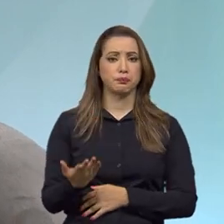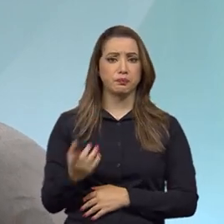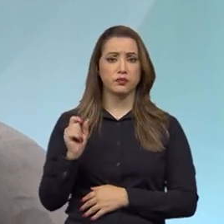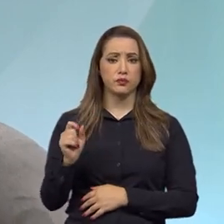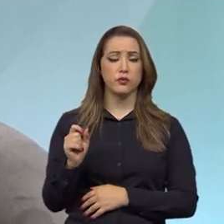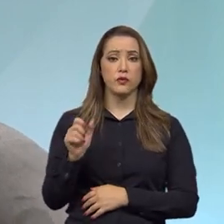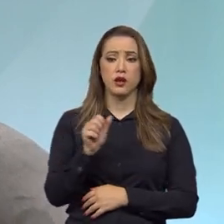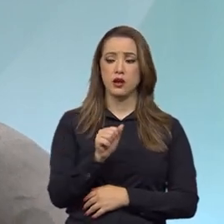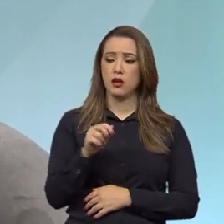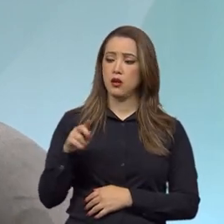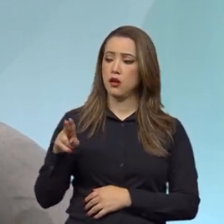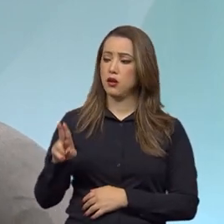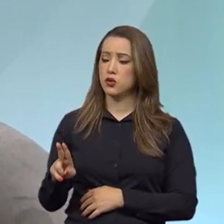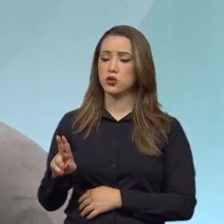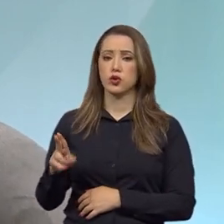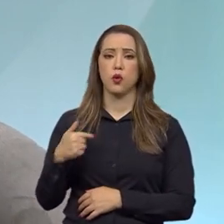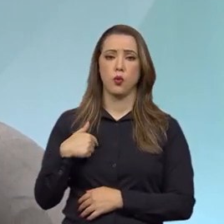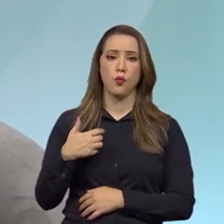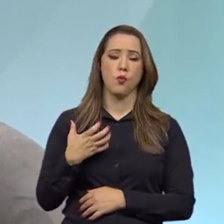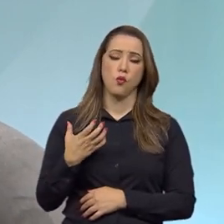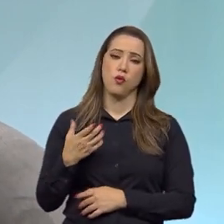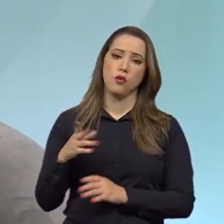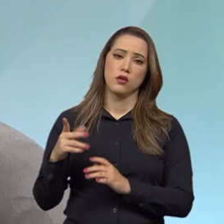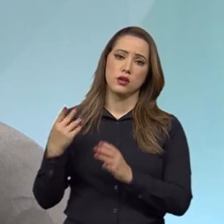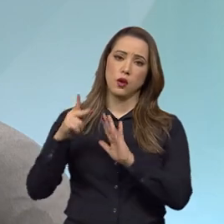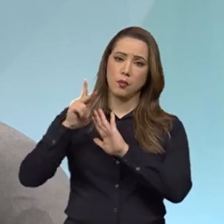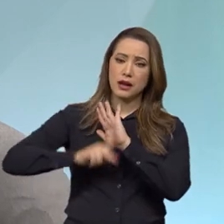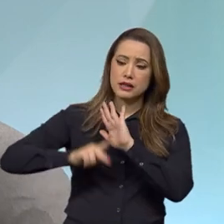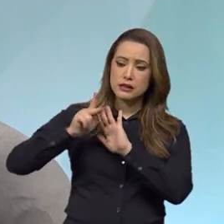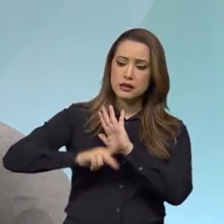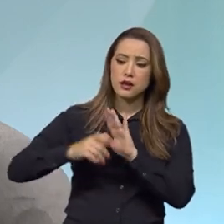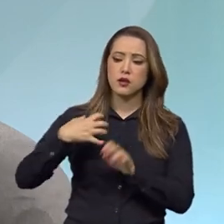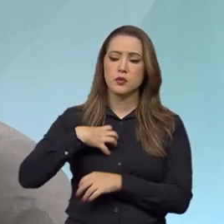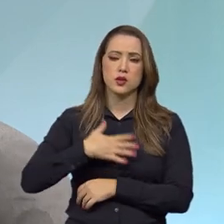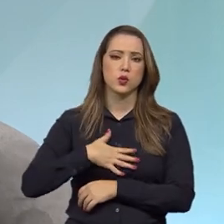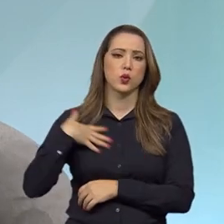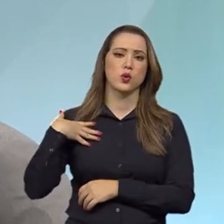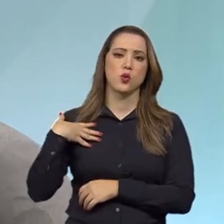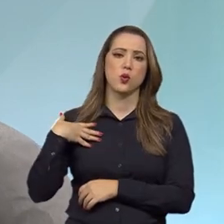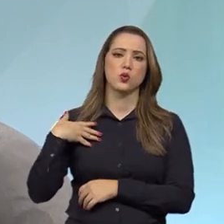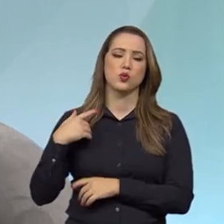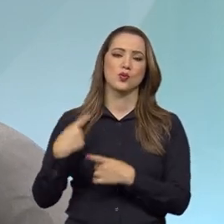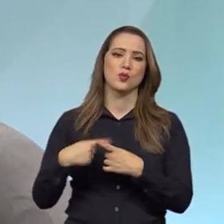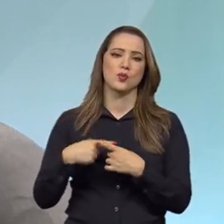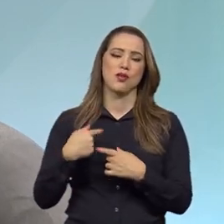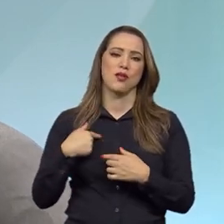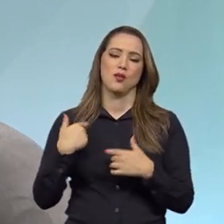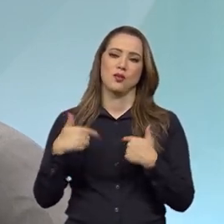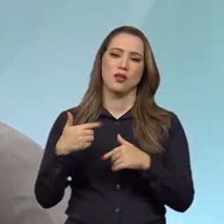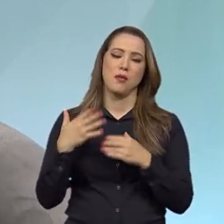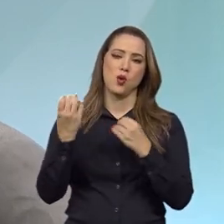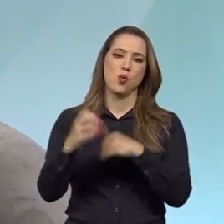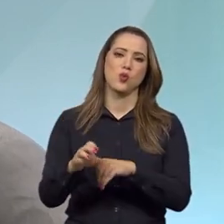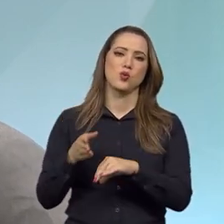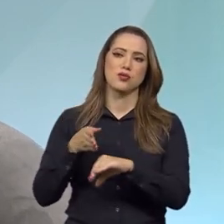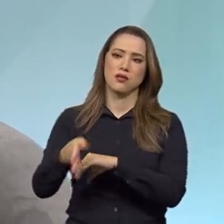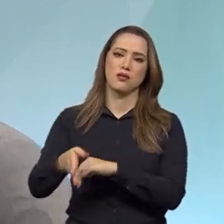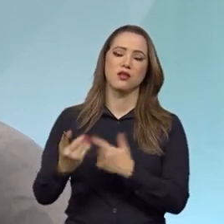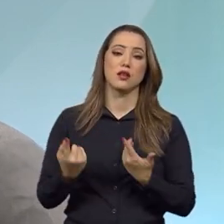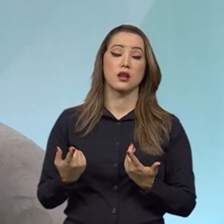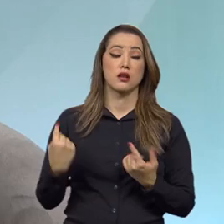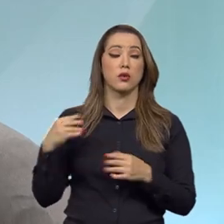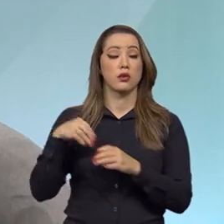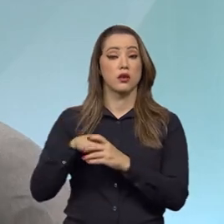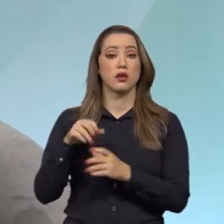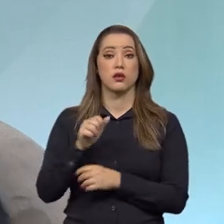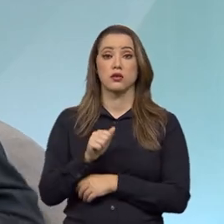União, em relação a qual eu muito me orgulho, como ele disse, eu sou servidor da casa, então a gente trabalha muito com essas ideias. Nós temos dentro da AGU